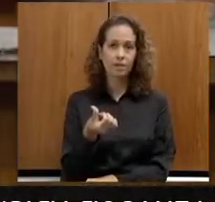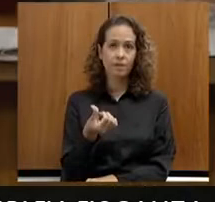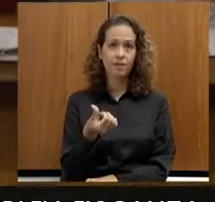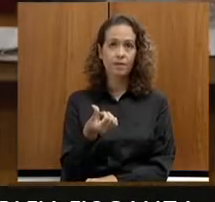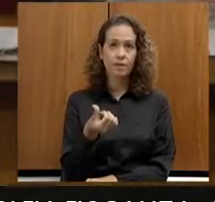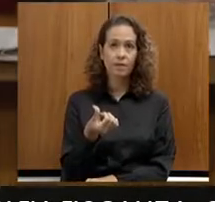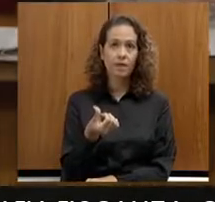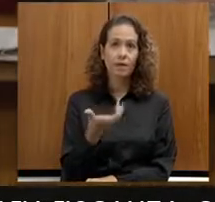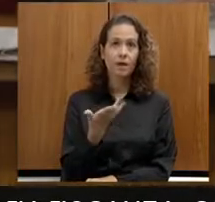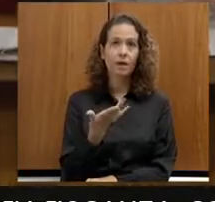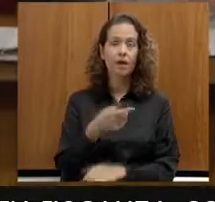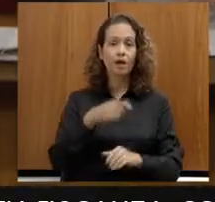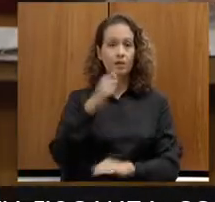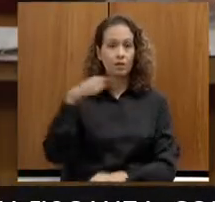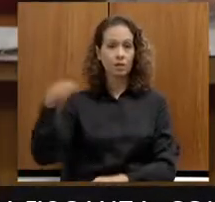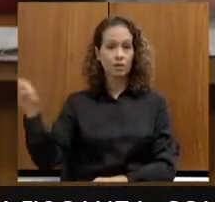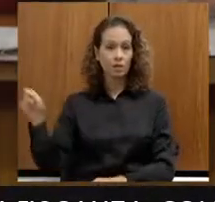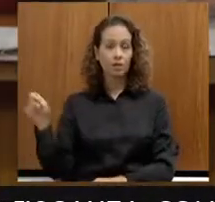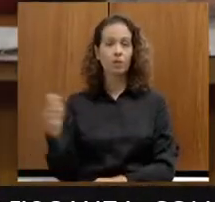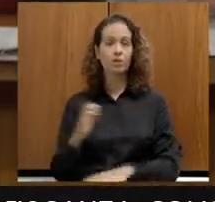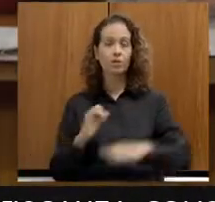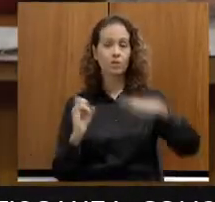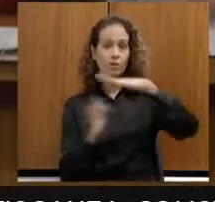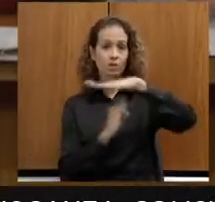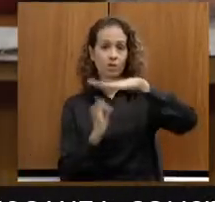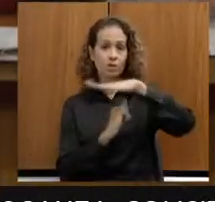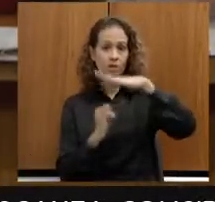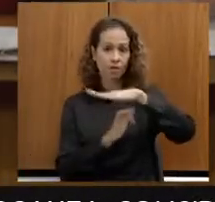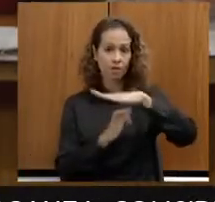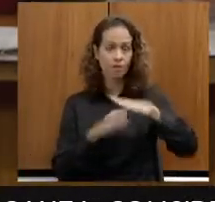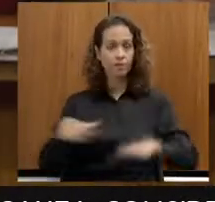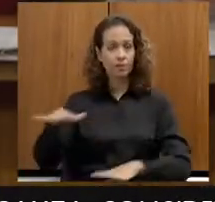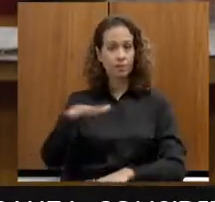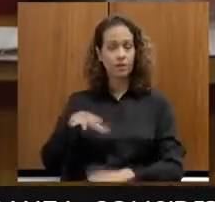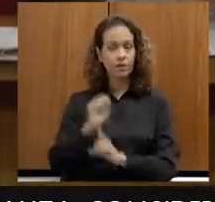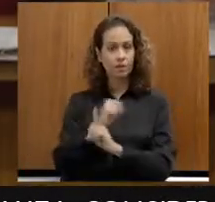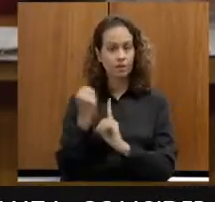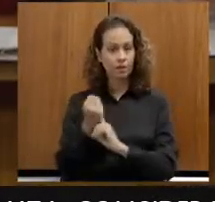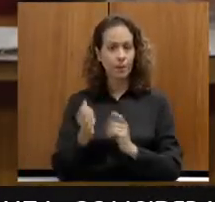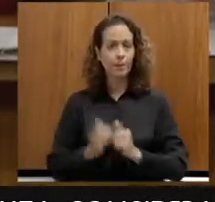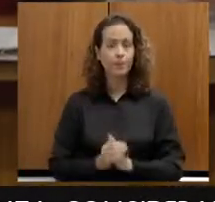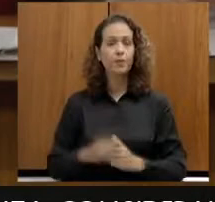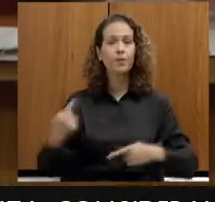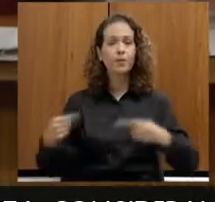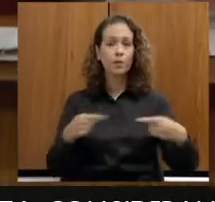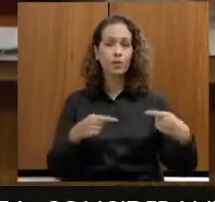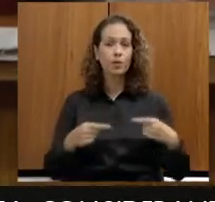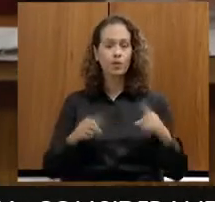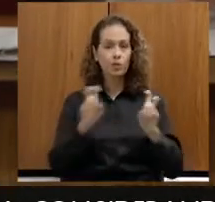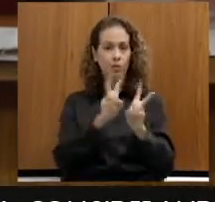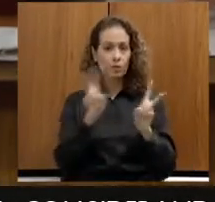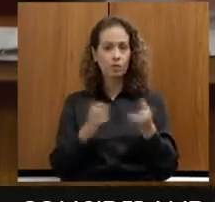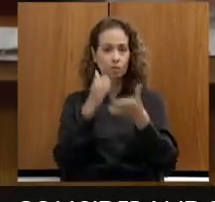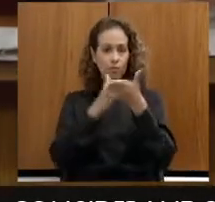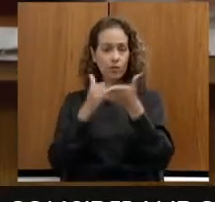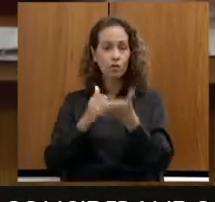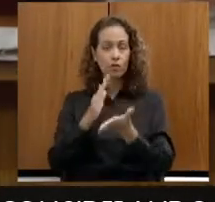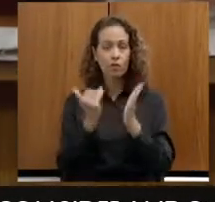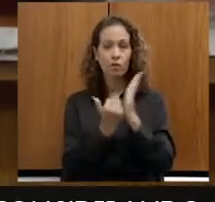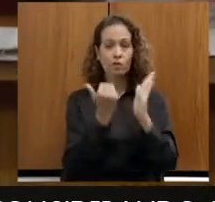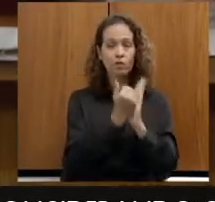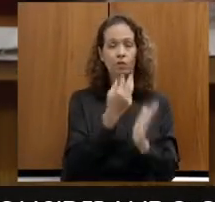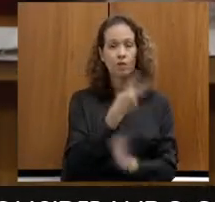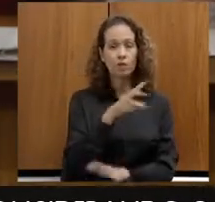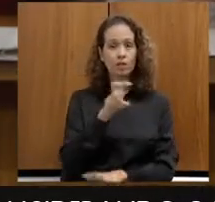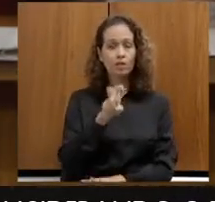associações e entidades a partir do ano que vem na área social. Na área de políticas sobre drogas, nós já aumentamos de 35 para